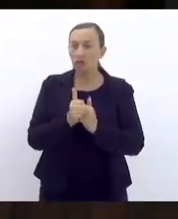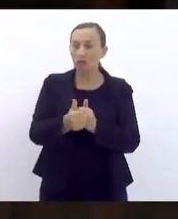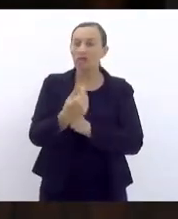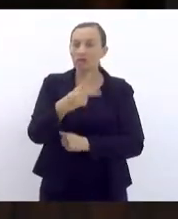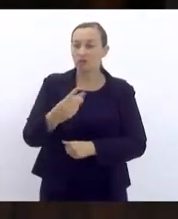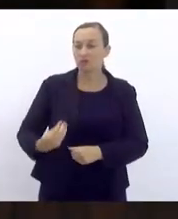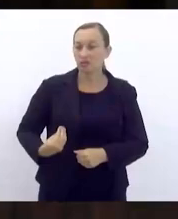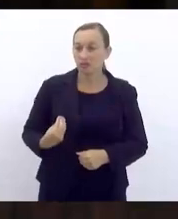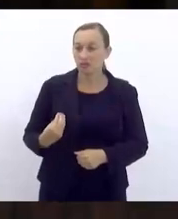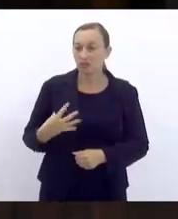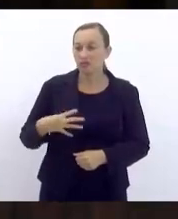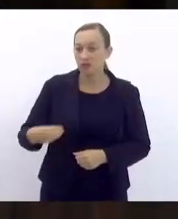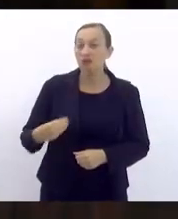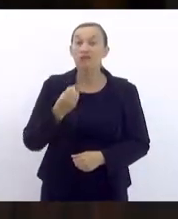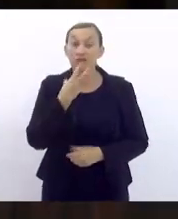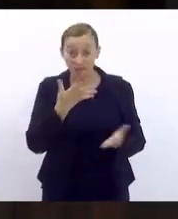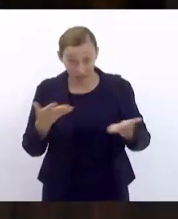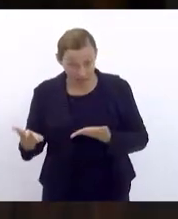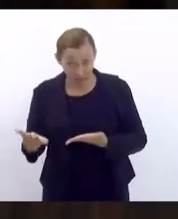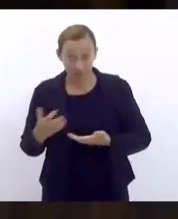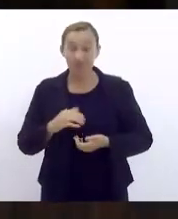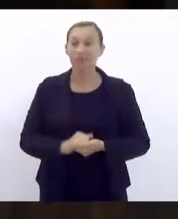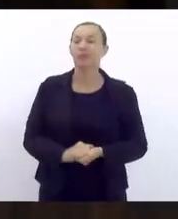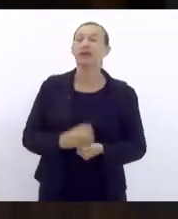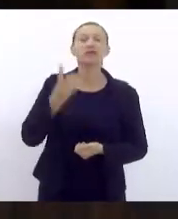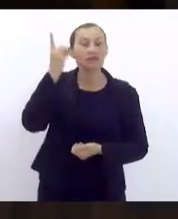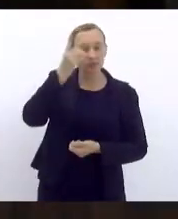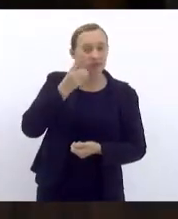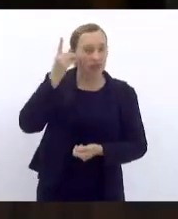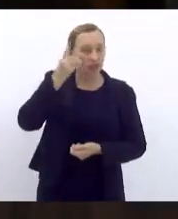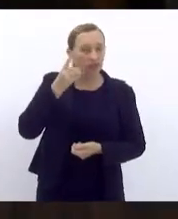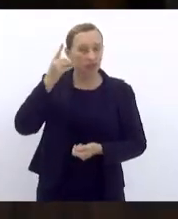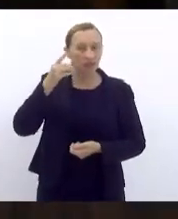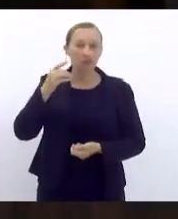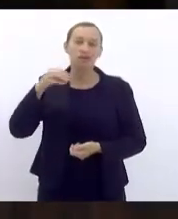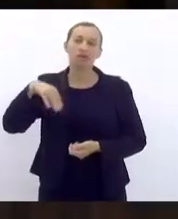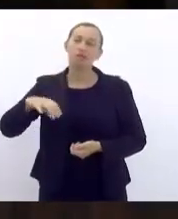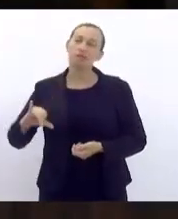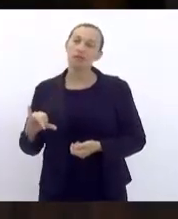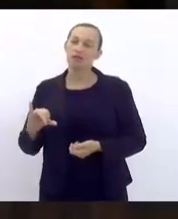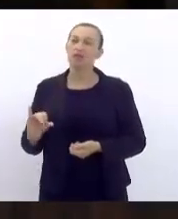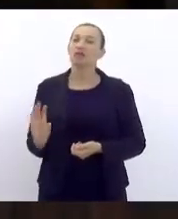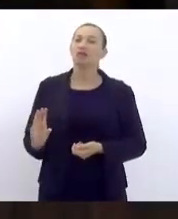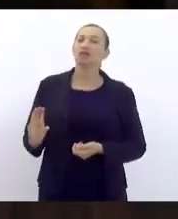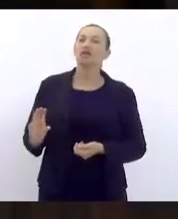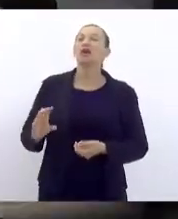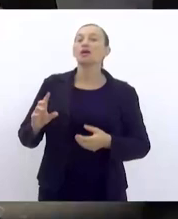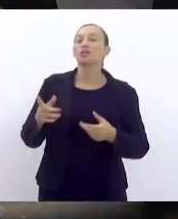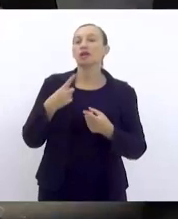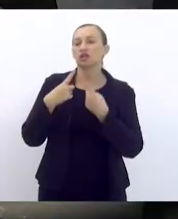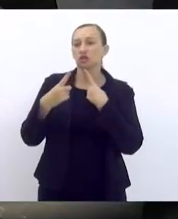seu filho. Seja muito bem-vindo. Deputado Carlos Mink, para discutir.